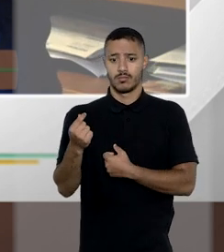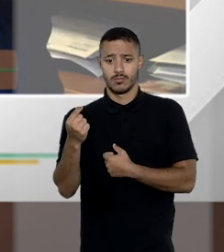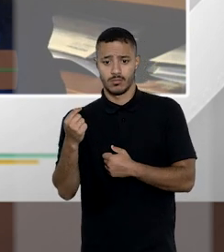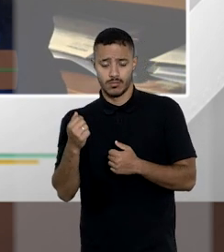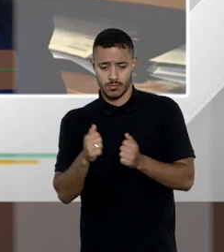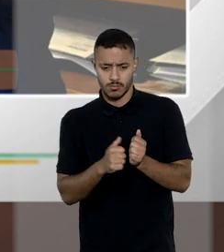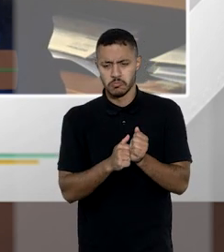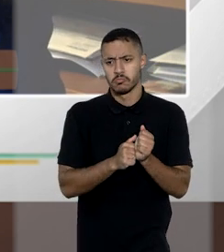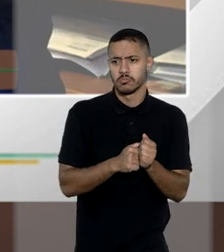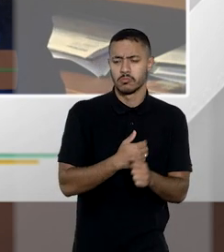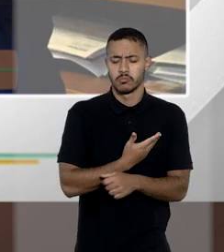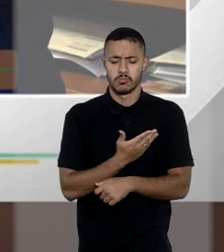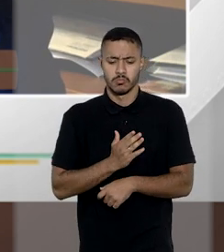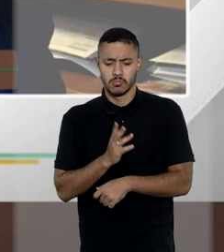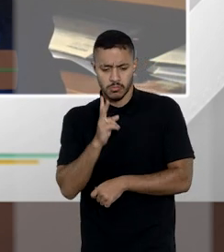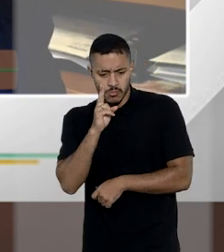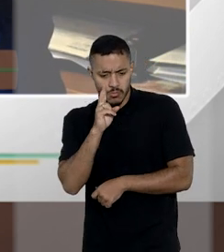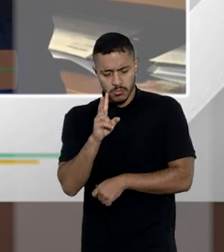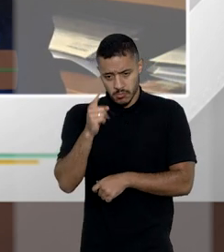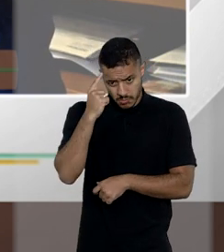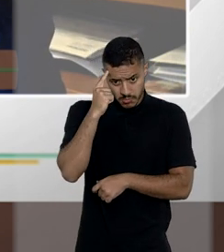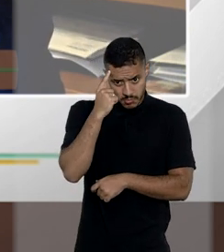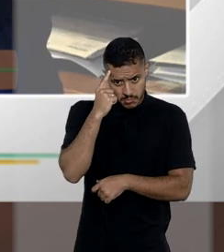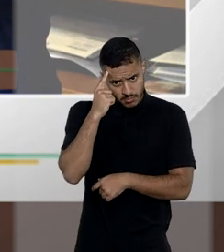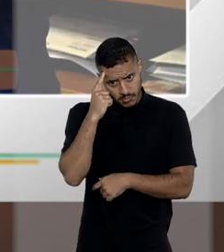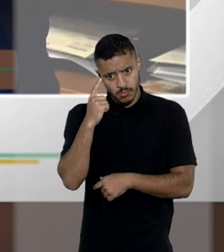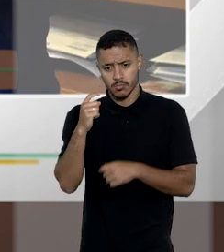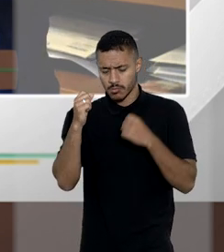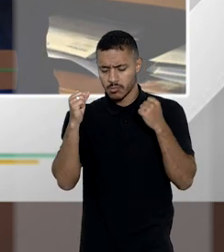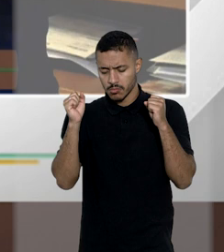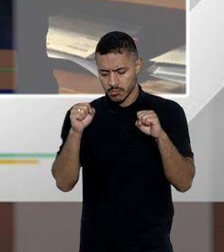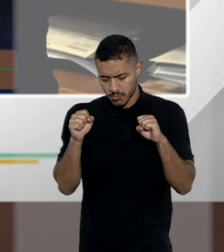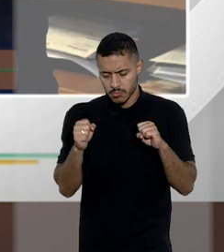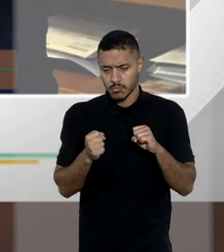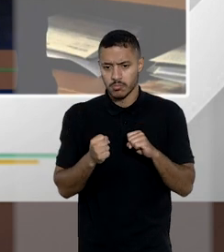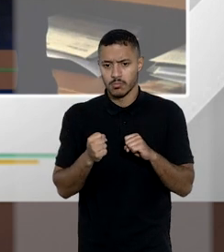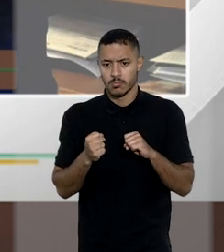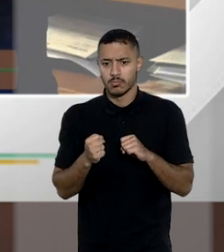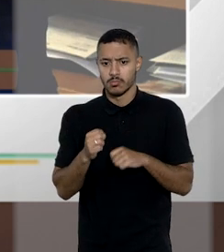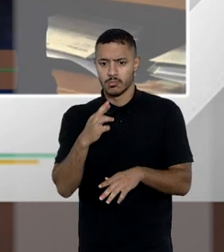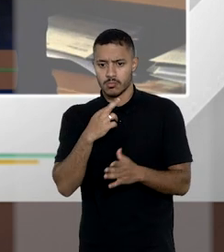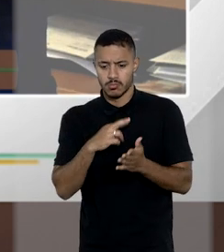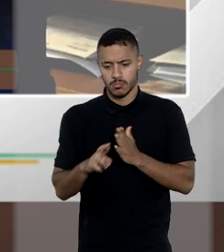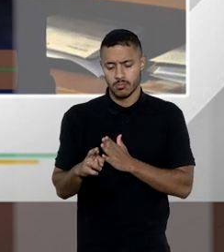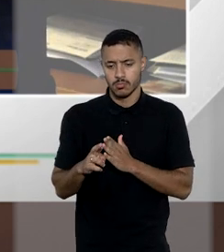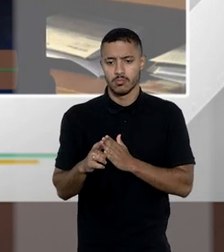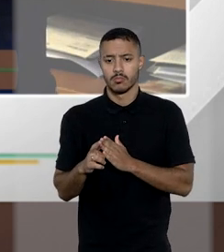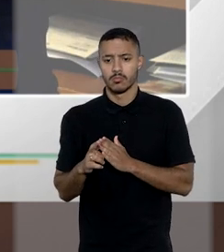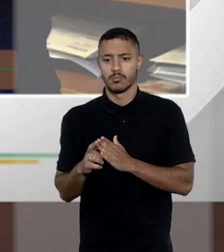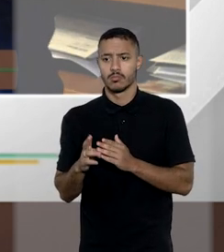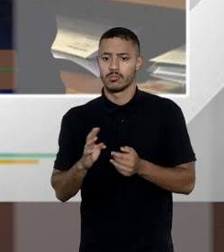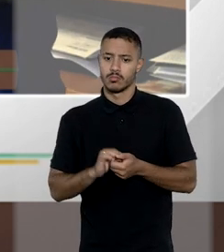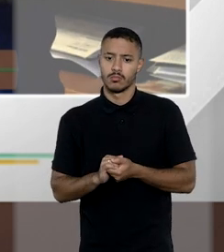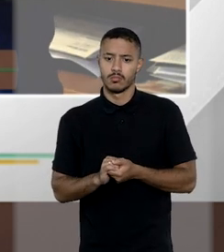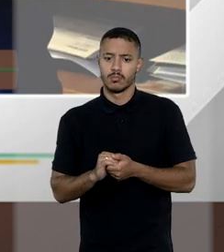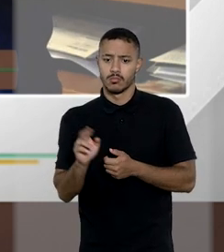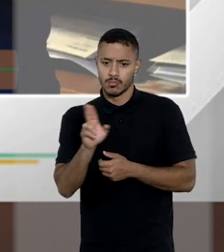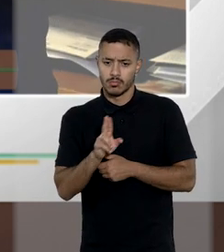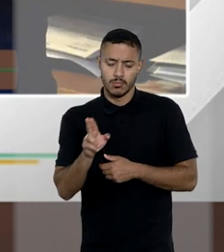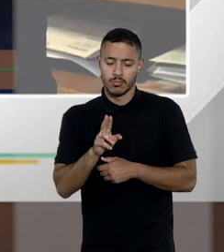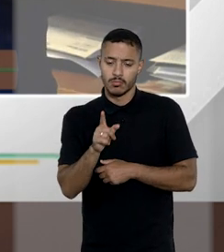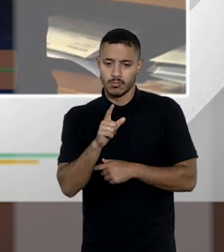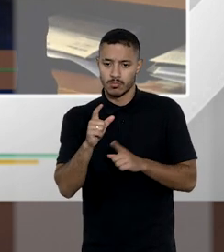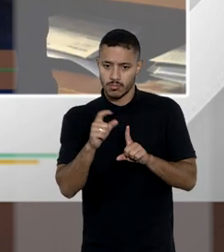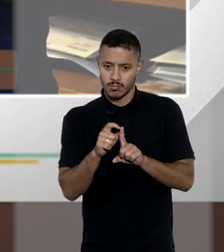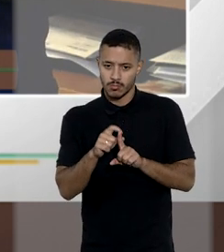esta concorrência no meu modo de pensar é passível sim de renúncia ou de repúdio